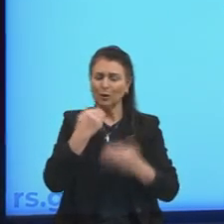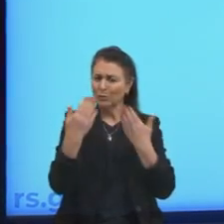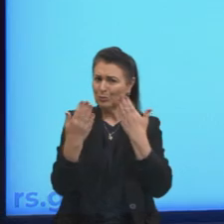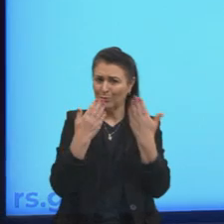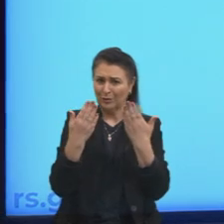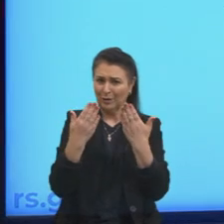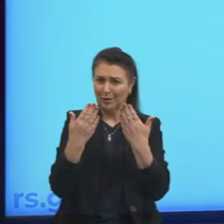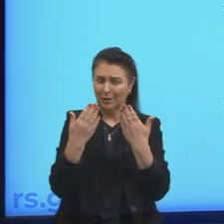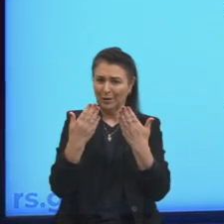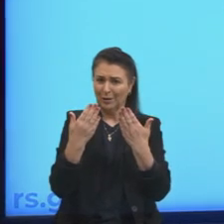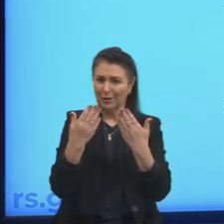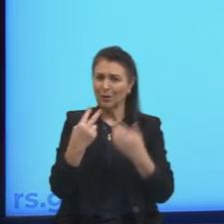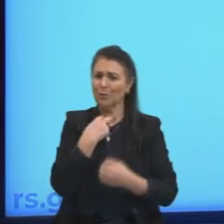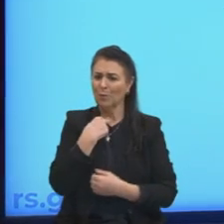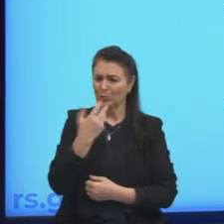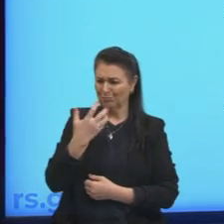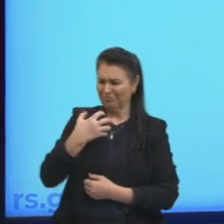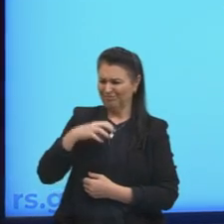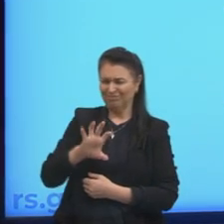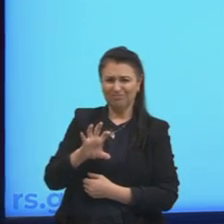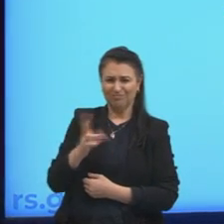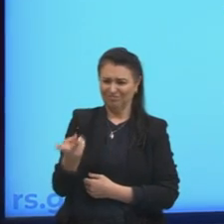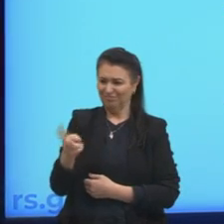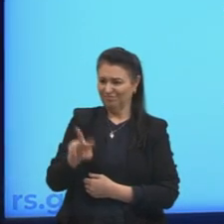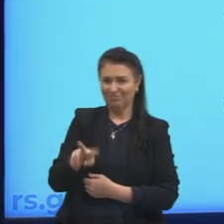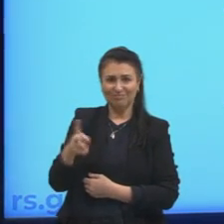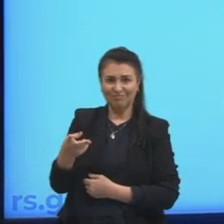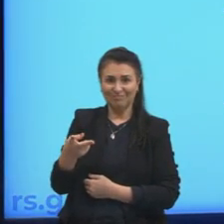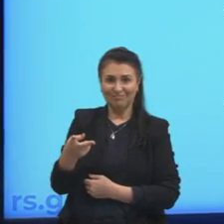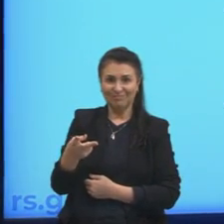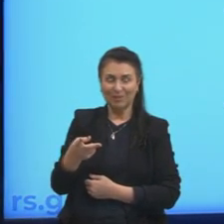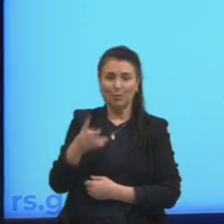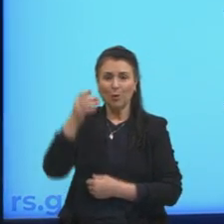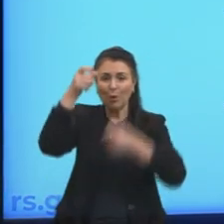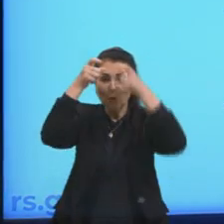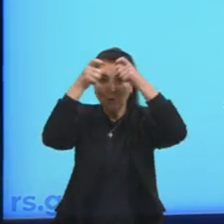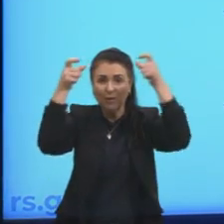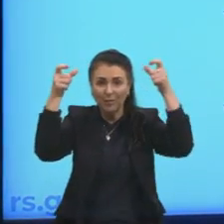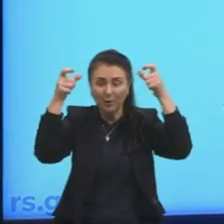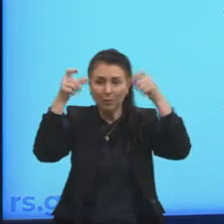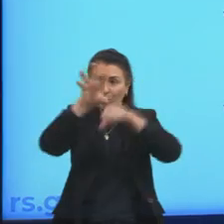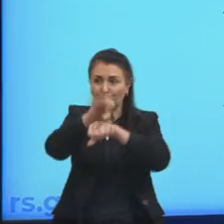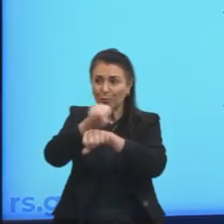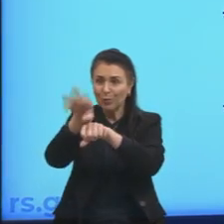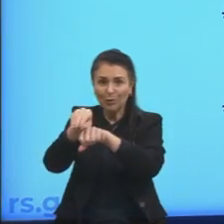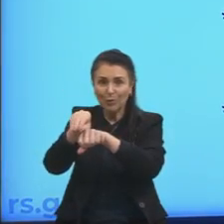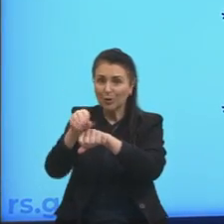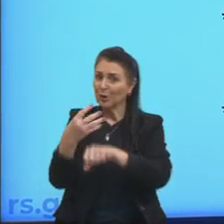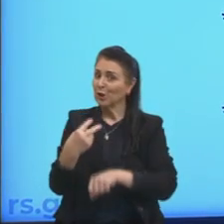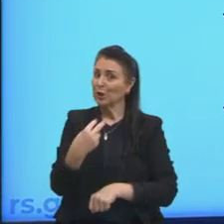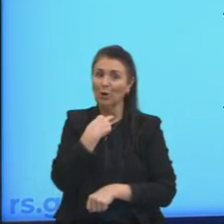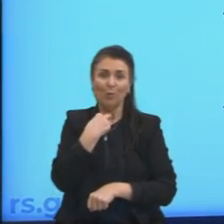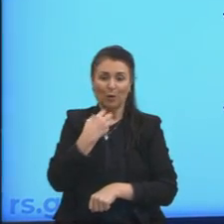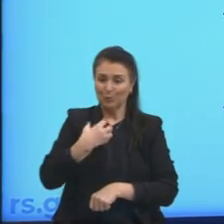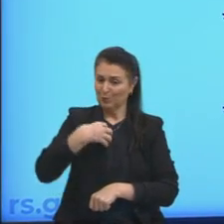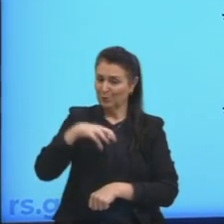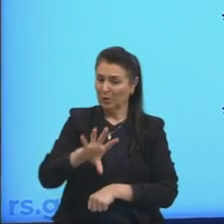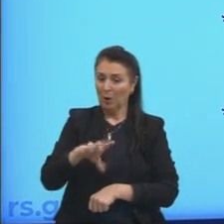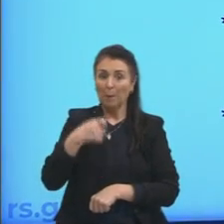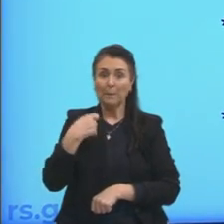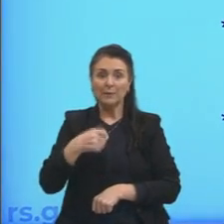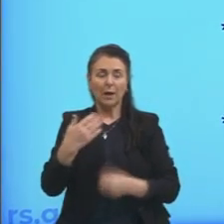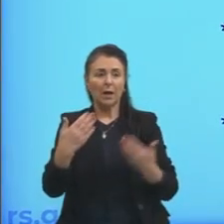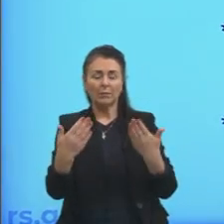contradições. Quando o conhecimento chegar em nossa razão, ele não pode ter contradições. Fazer uma análise das coisas,